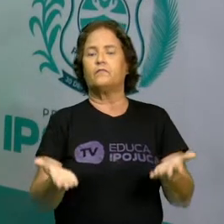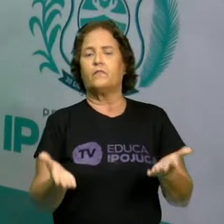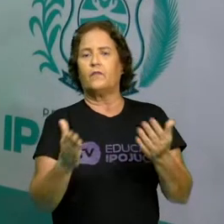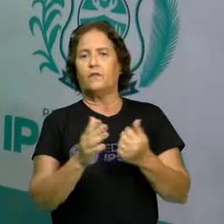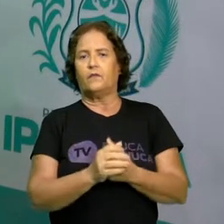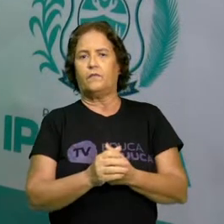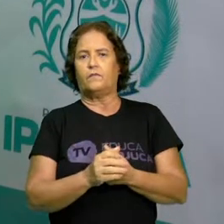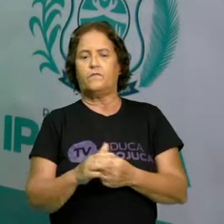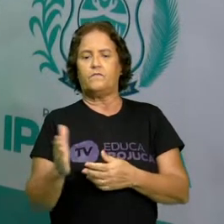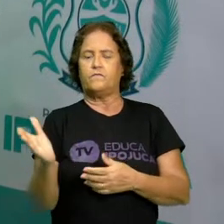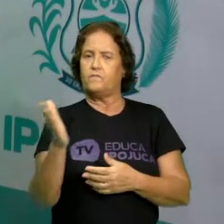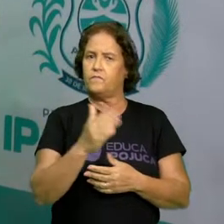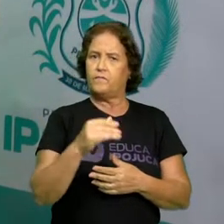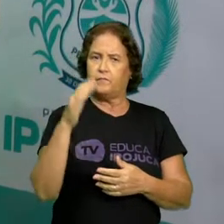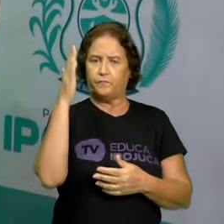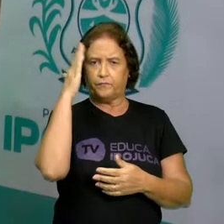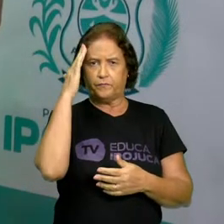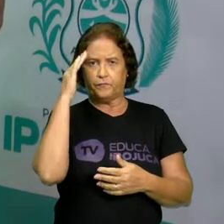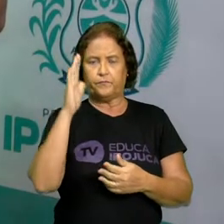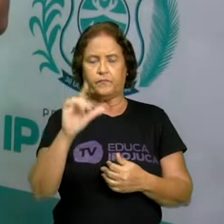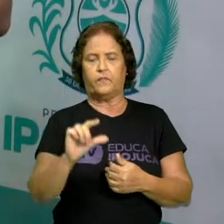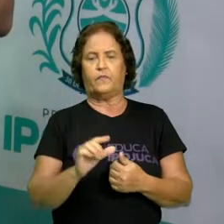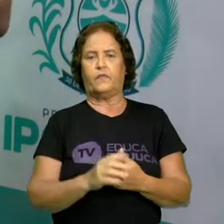Vamos entender a respeito disso.